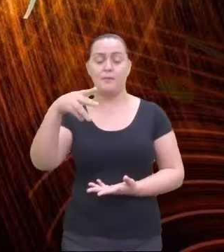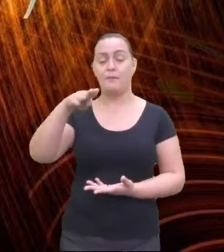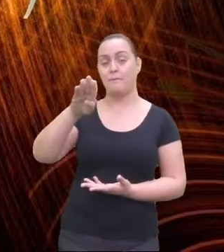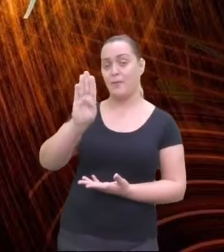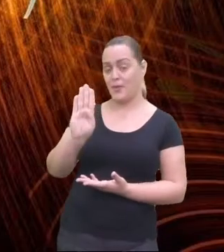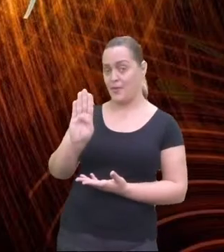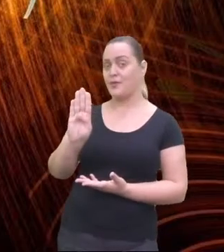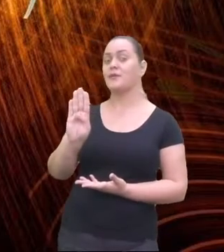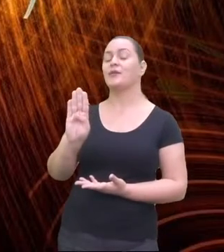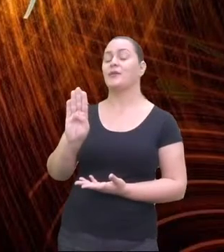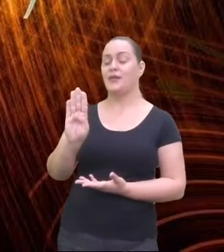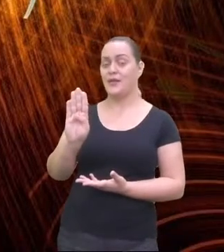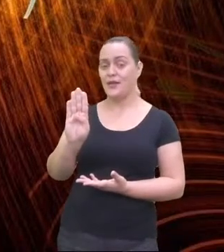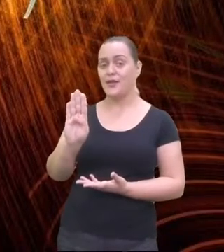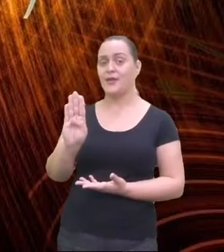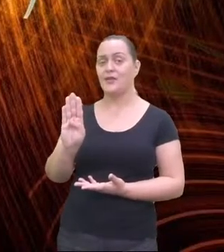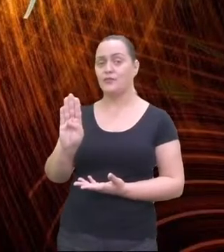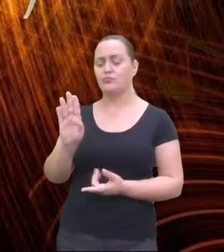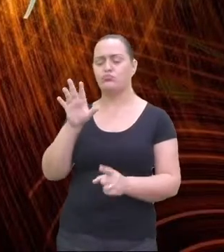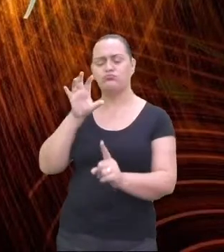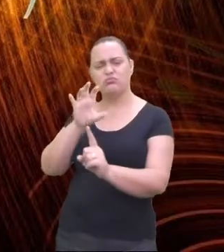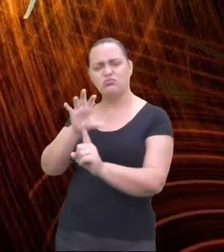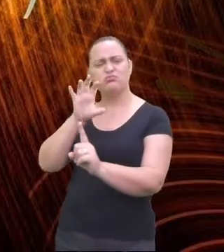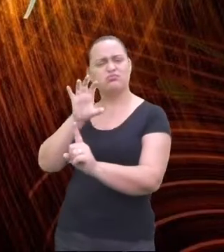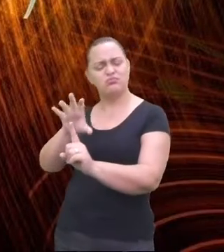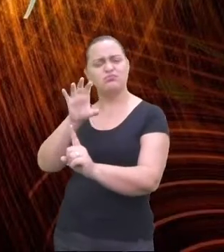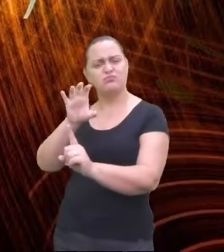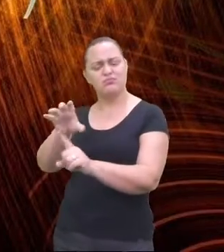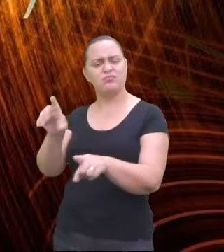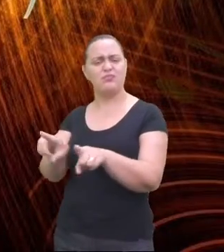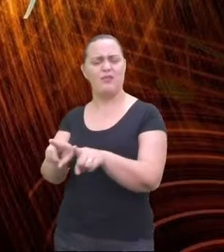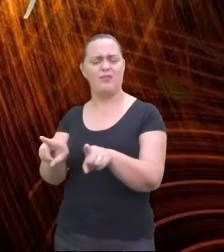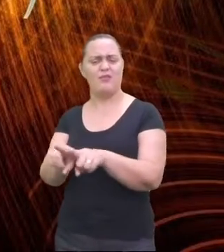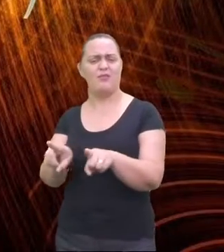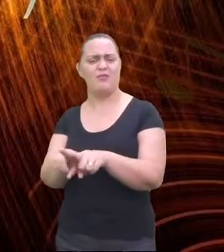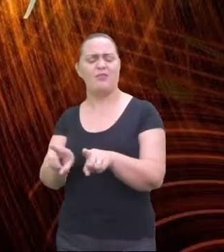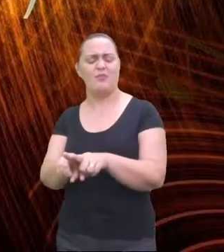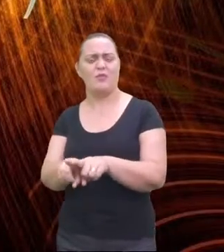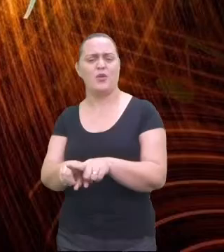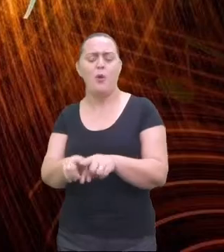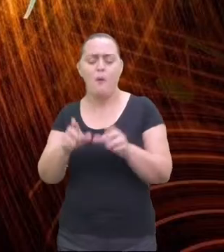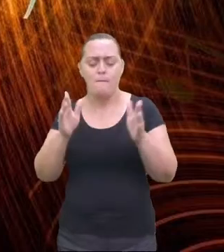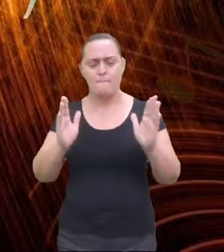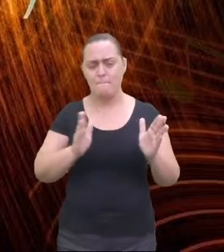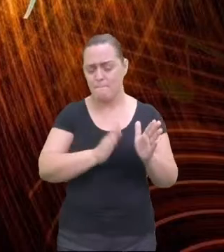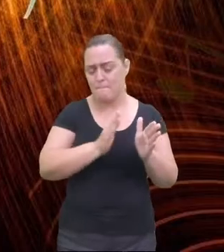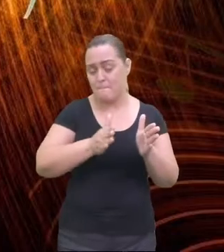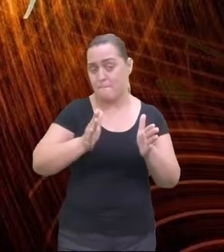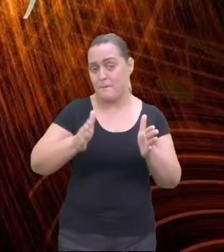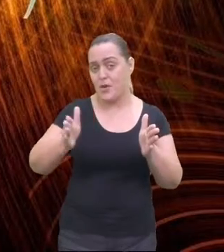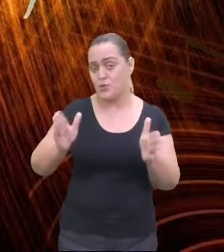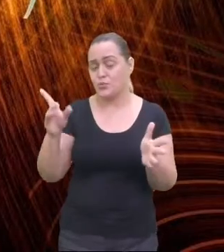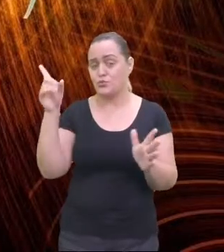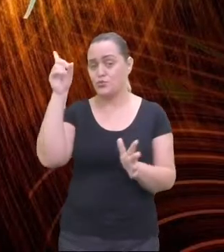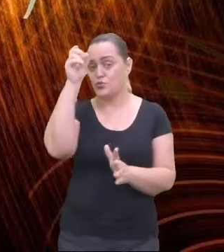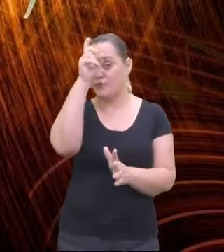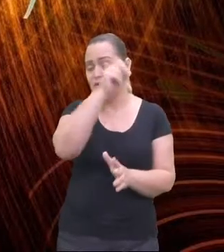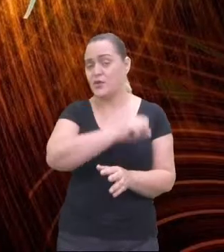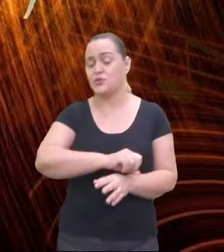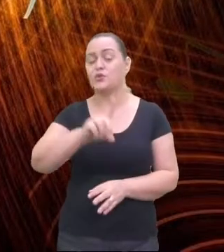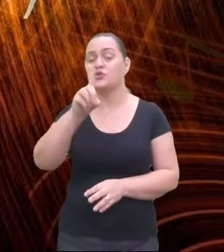da ditadura, e, se você for pesquisar, você vai conseguir ver que, nessa época, muitas